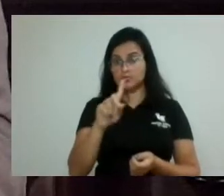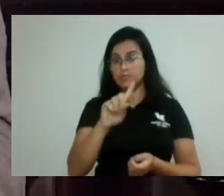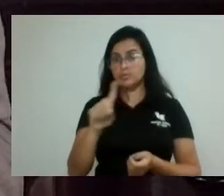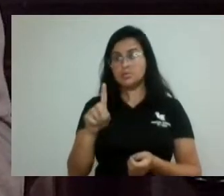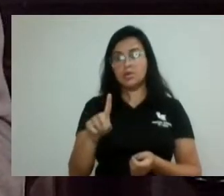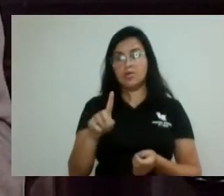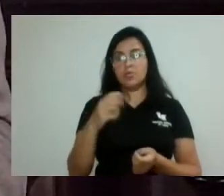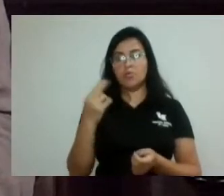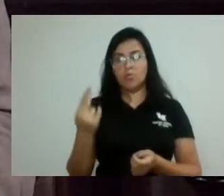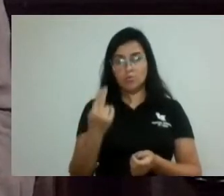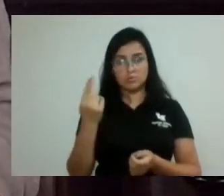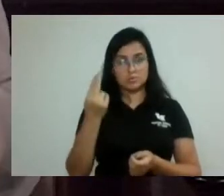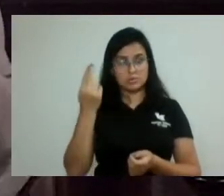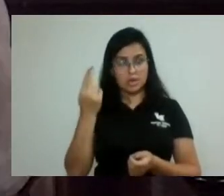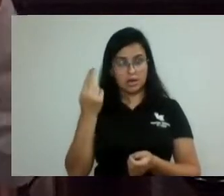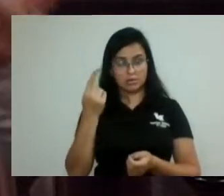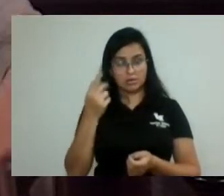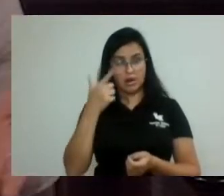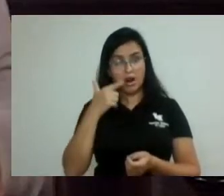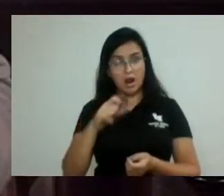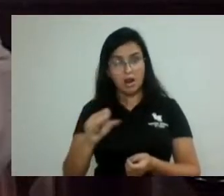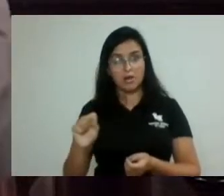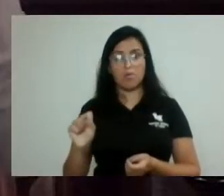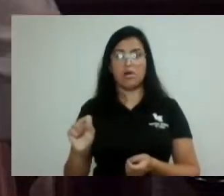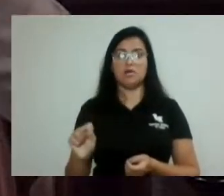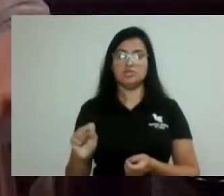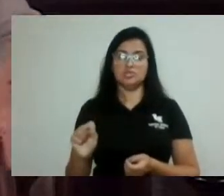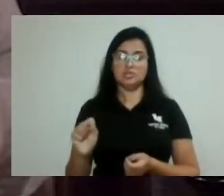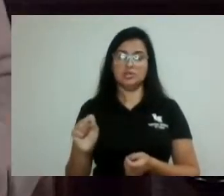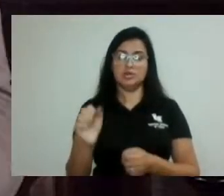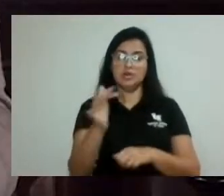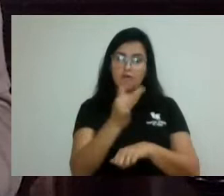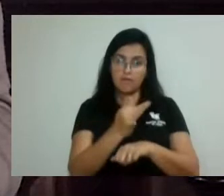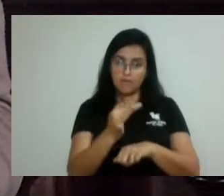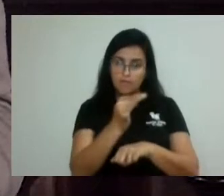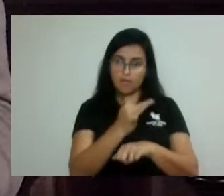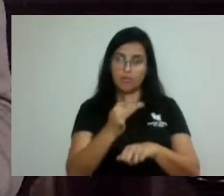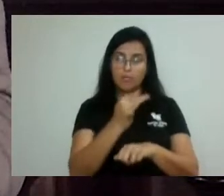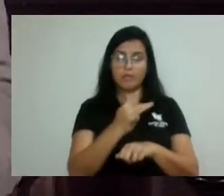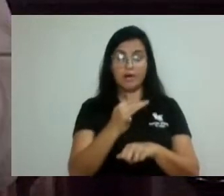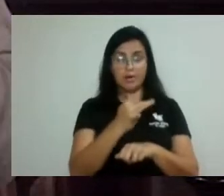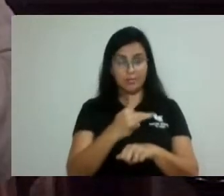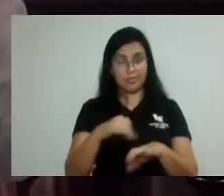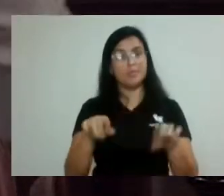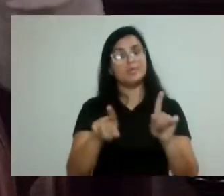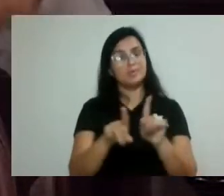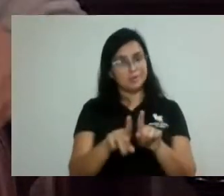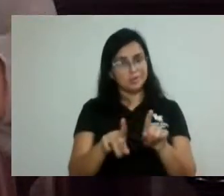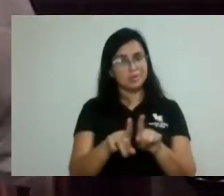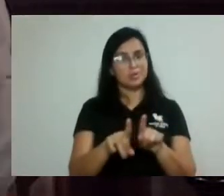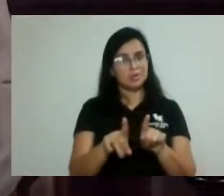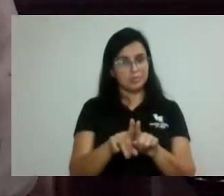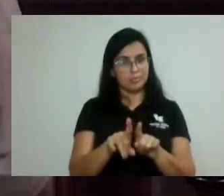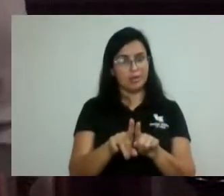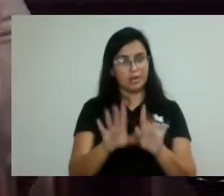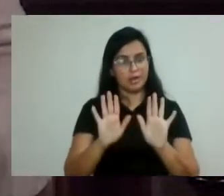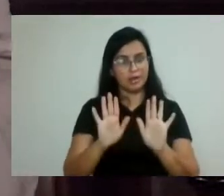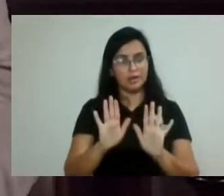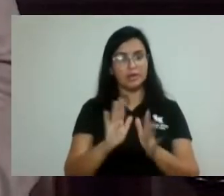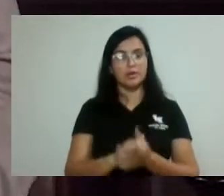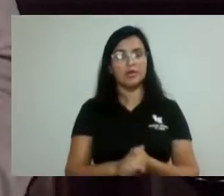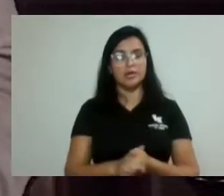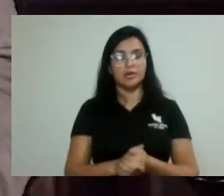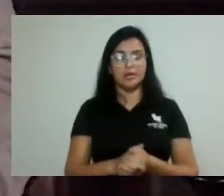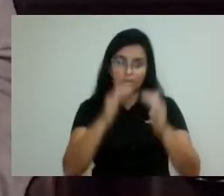município, e também restringe o direito até do respeito, da utilização nos